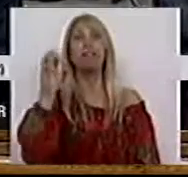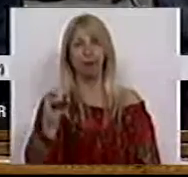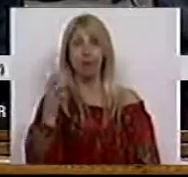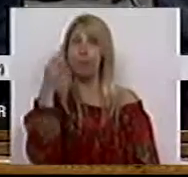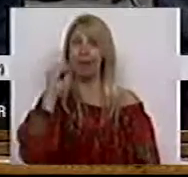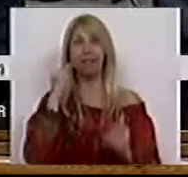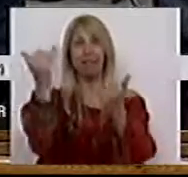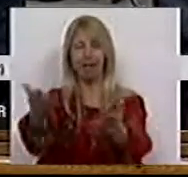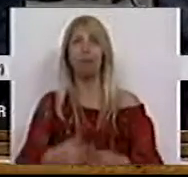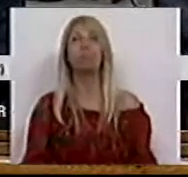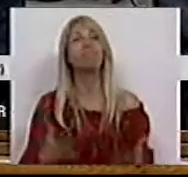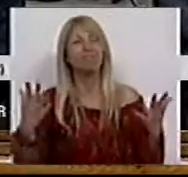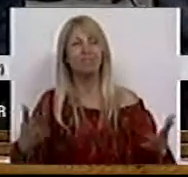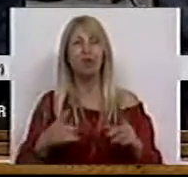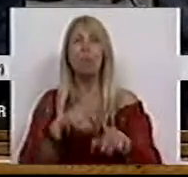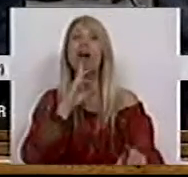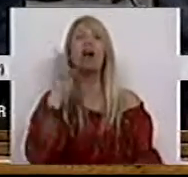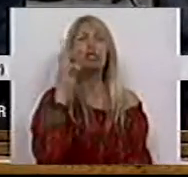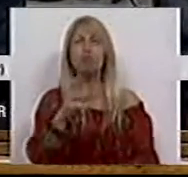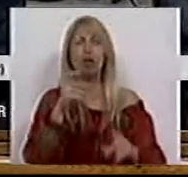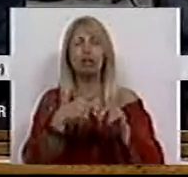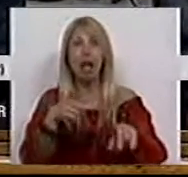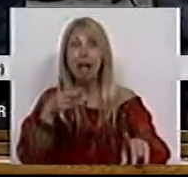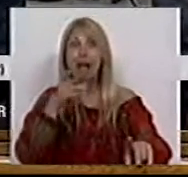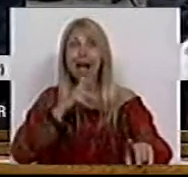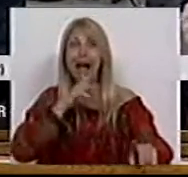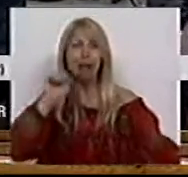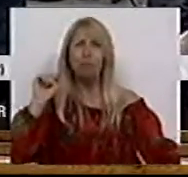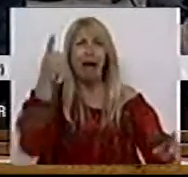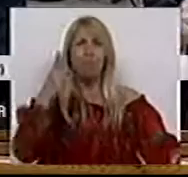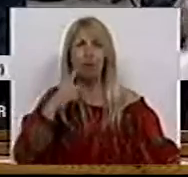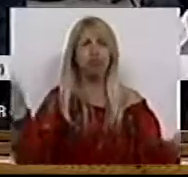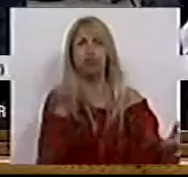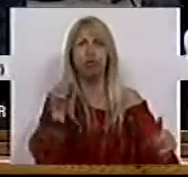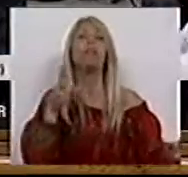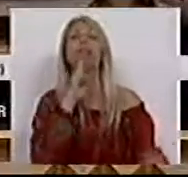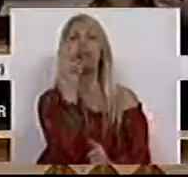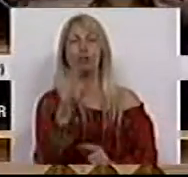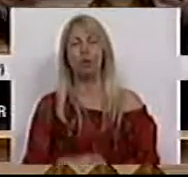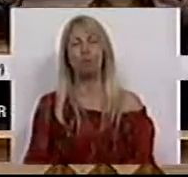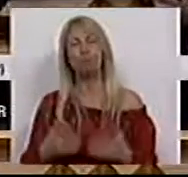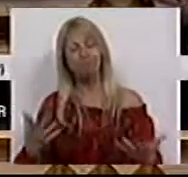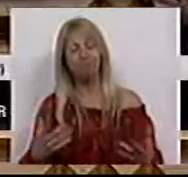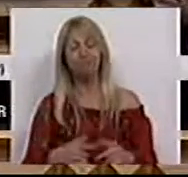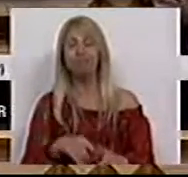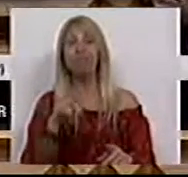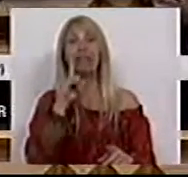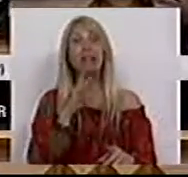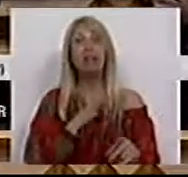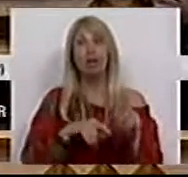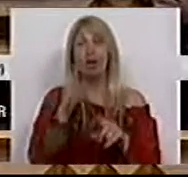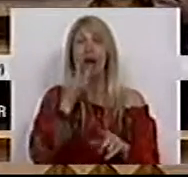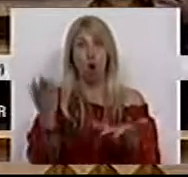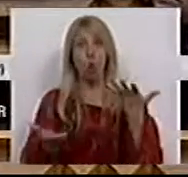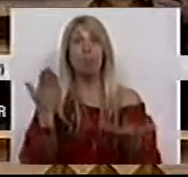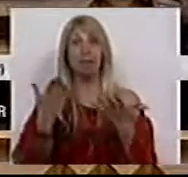Presidente, uma resposta à Sepídia González. Portanto, Sra. Deputada Elsa Pais, na verdade, a comparação que foi aqui feita pelo